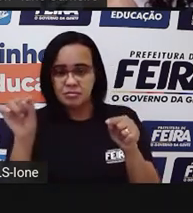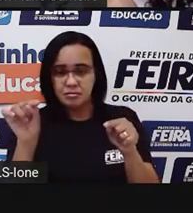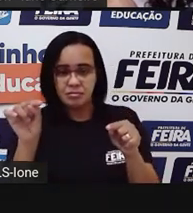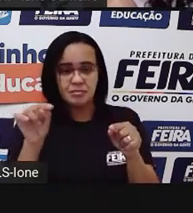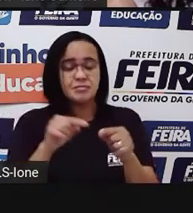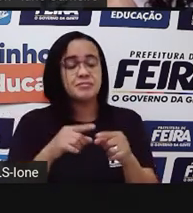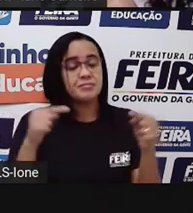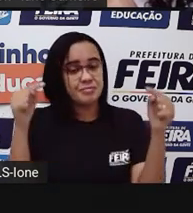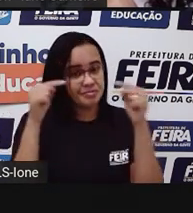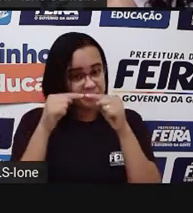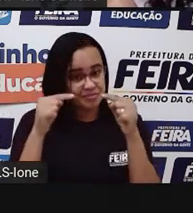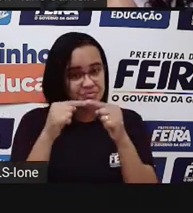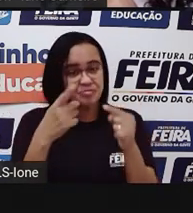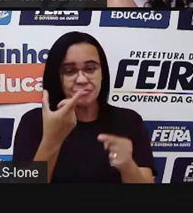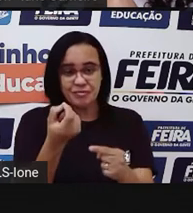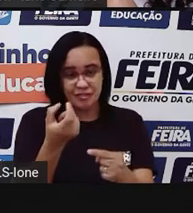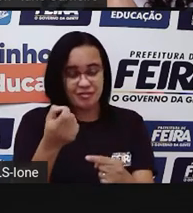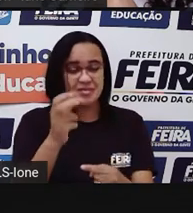20.